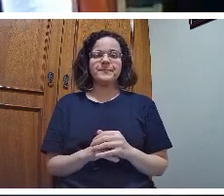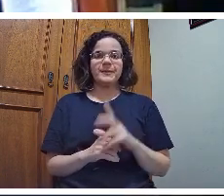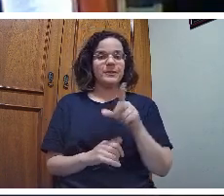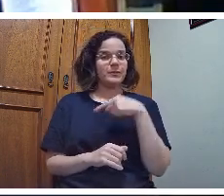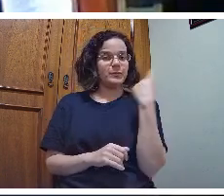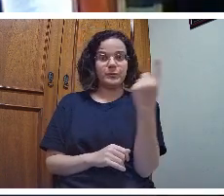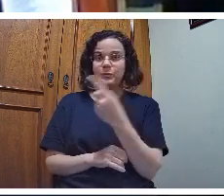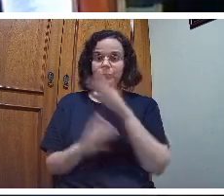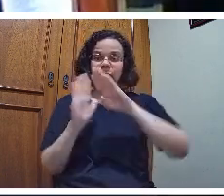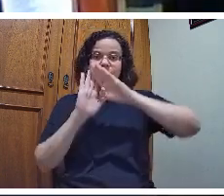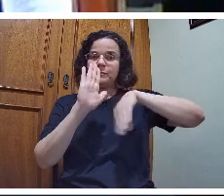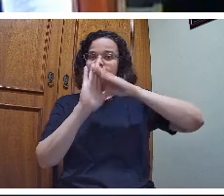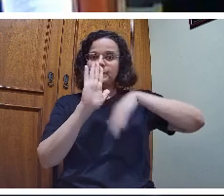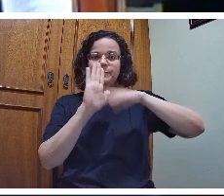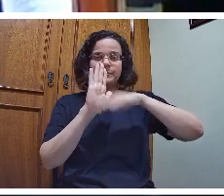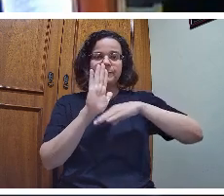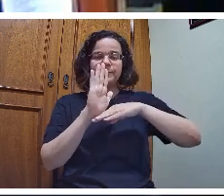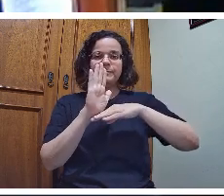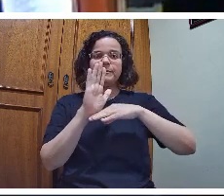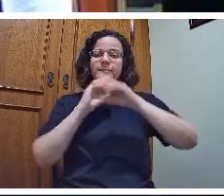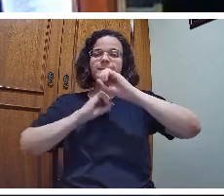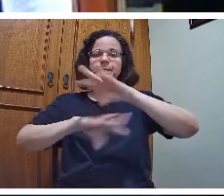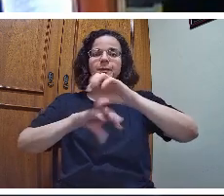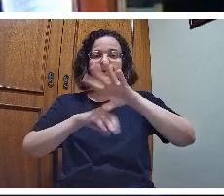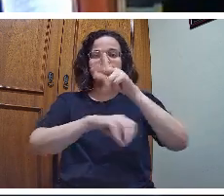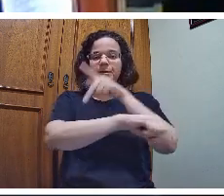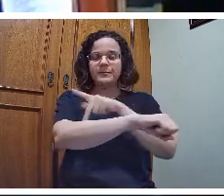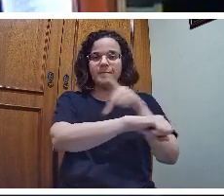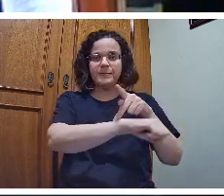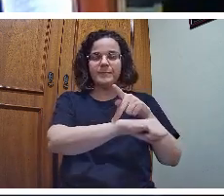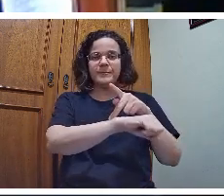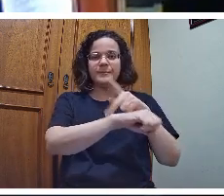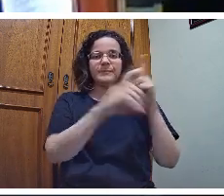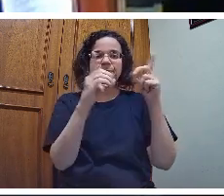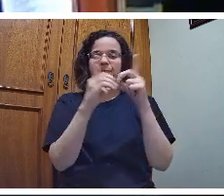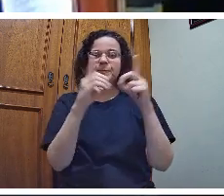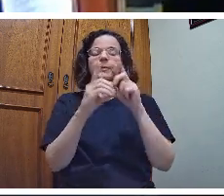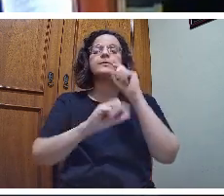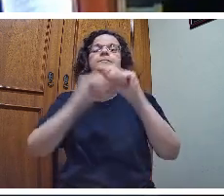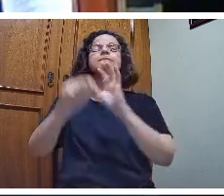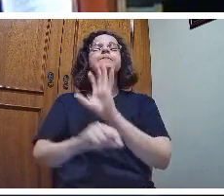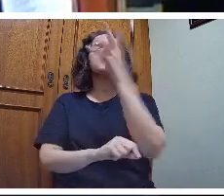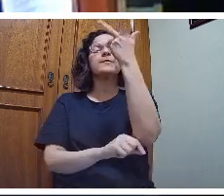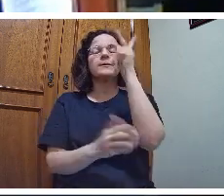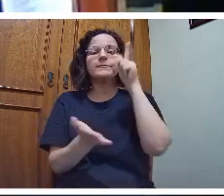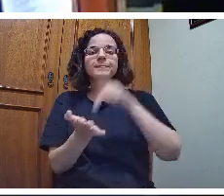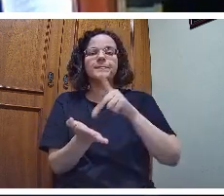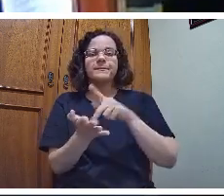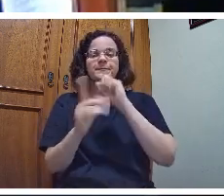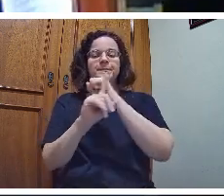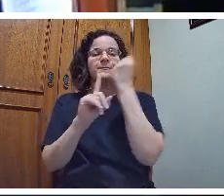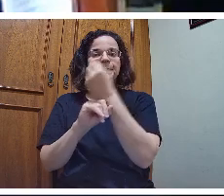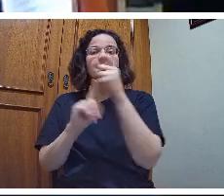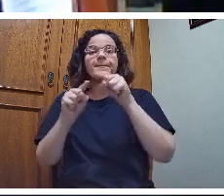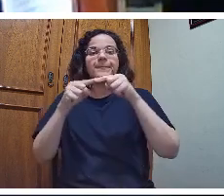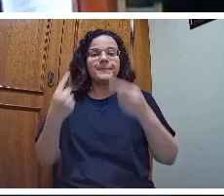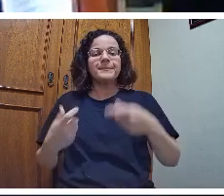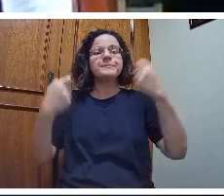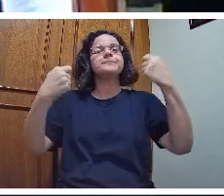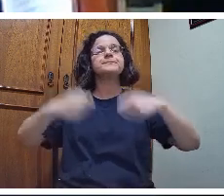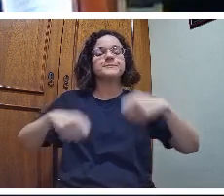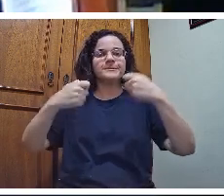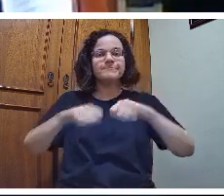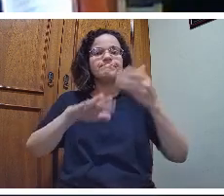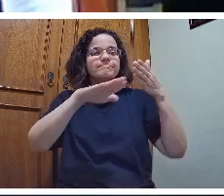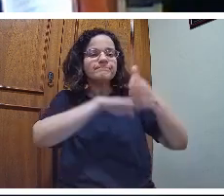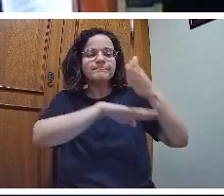Nós não retiramos a educação, a pedagogia didática da realidade social, mas nós temos que torná